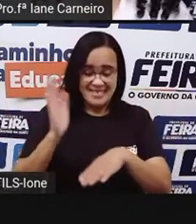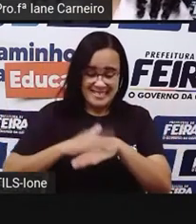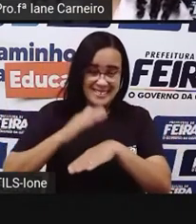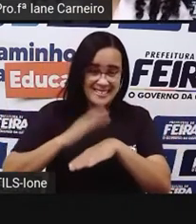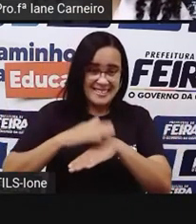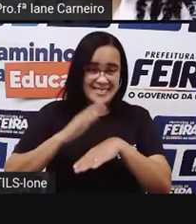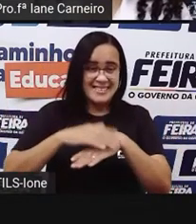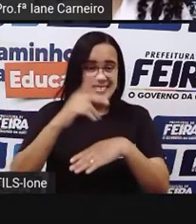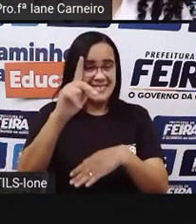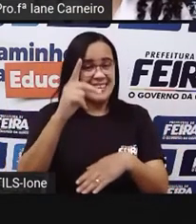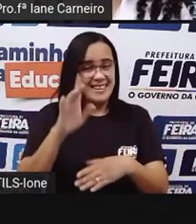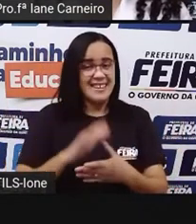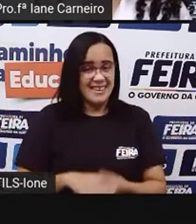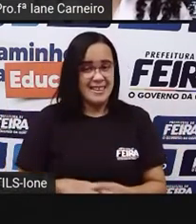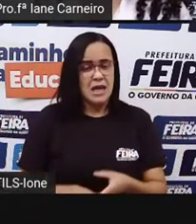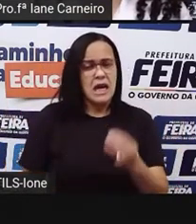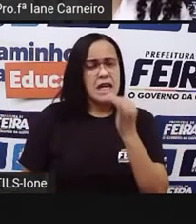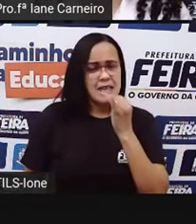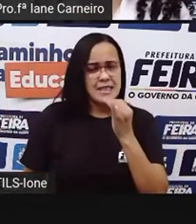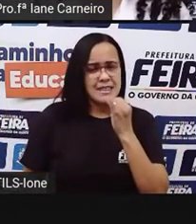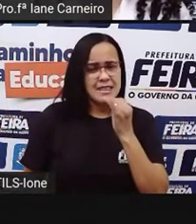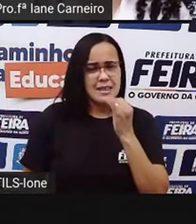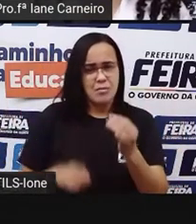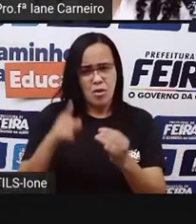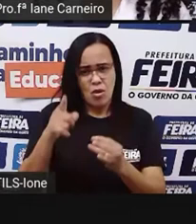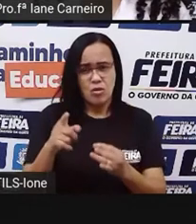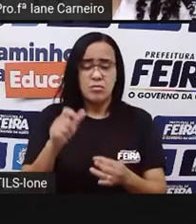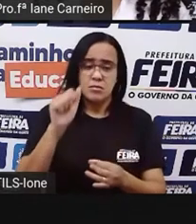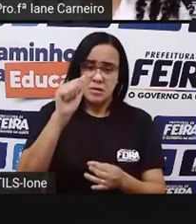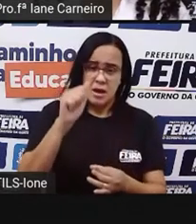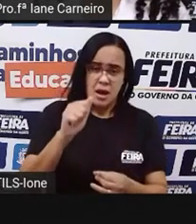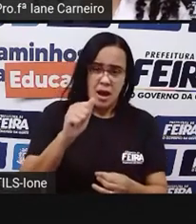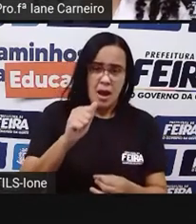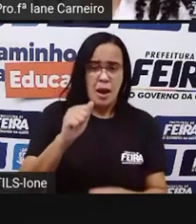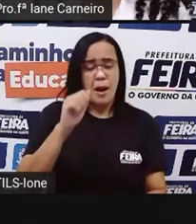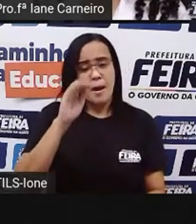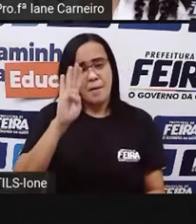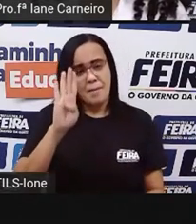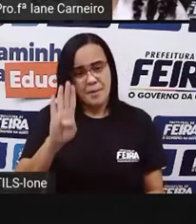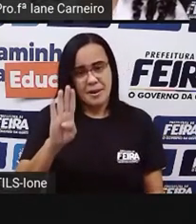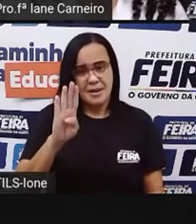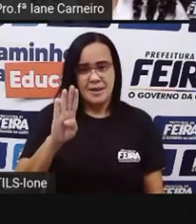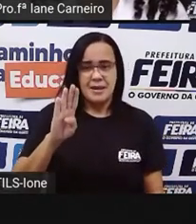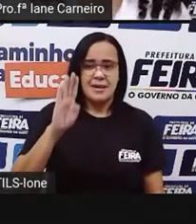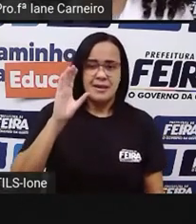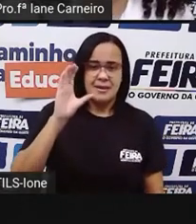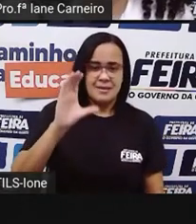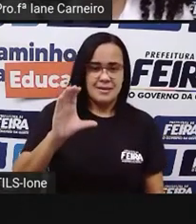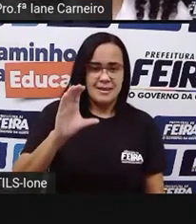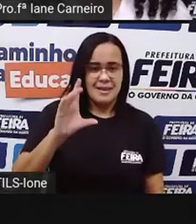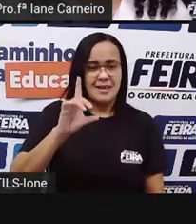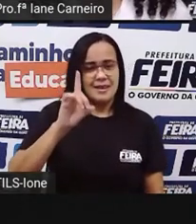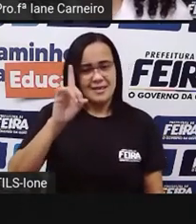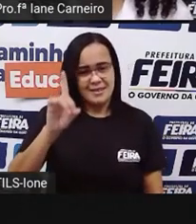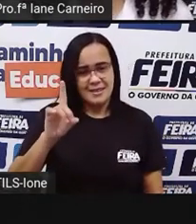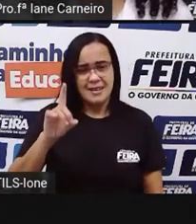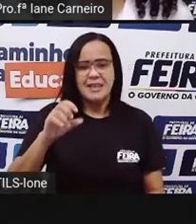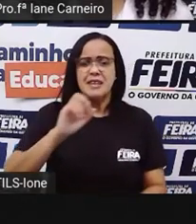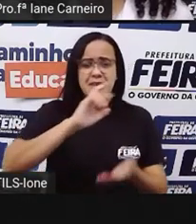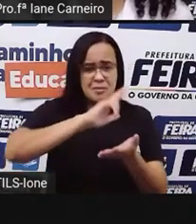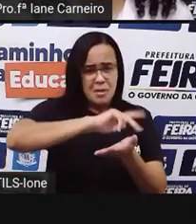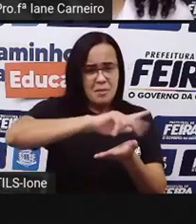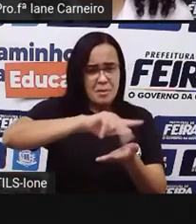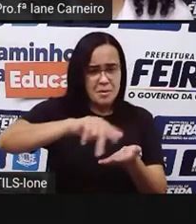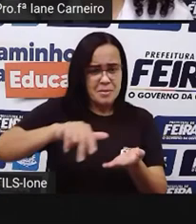também é outro modelo, né? Então, olha só a letra A, como é que a pessoa faz, né? Deixar a letra mais gordinha. E aí, nessa